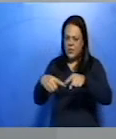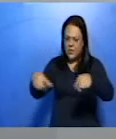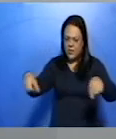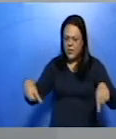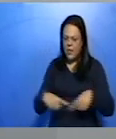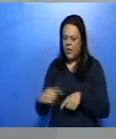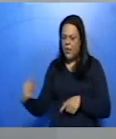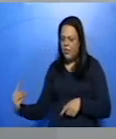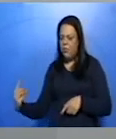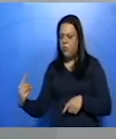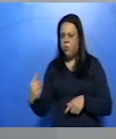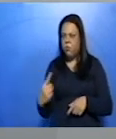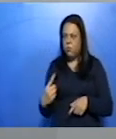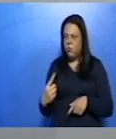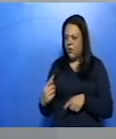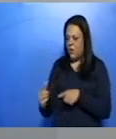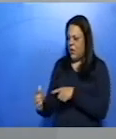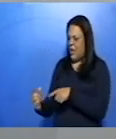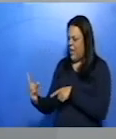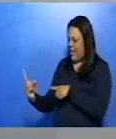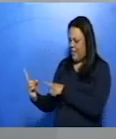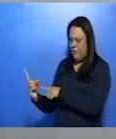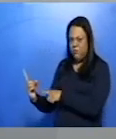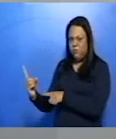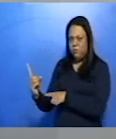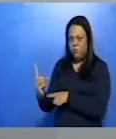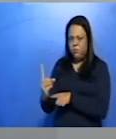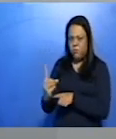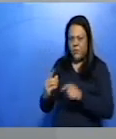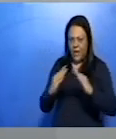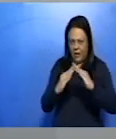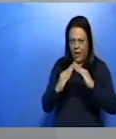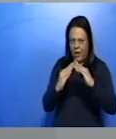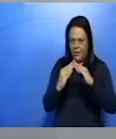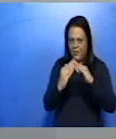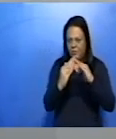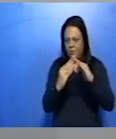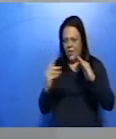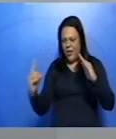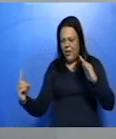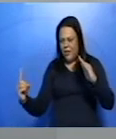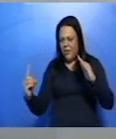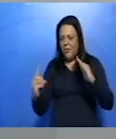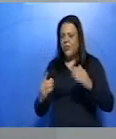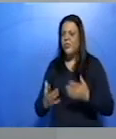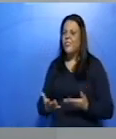Quando ele entra, gente, é uma situação